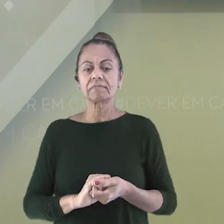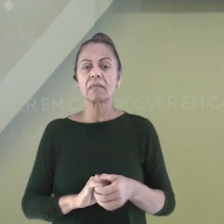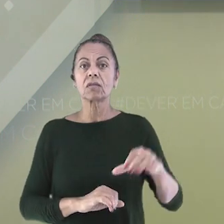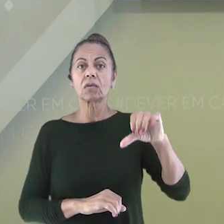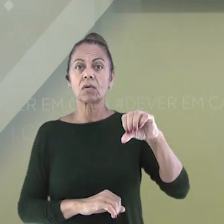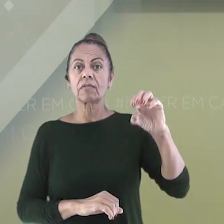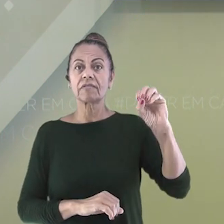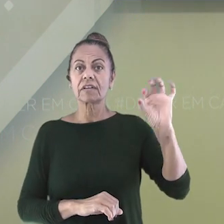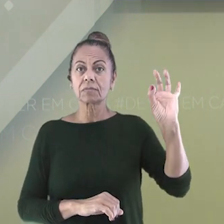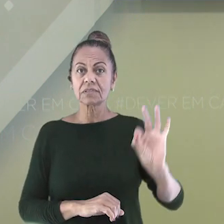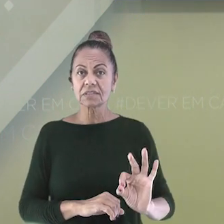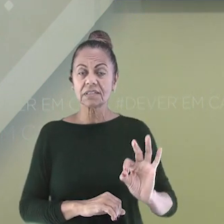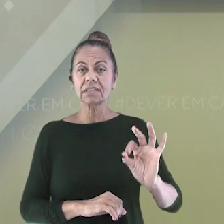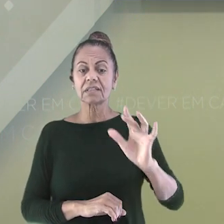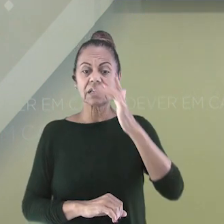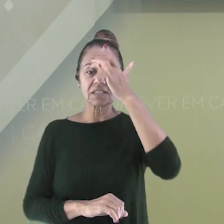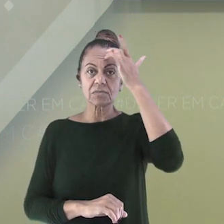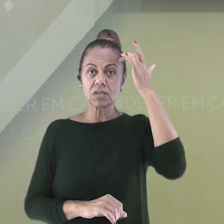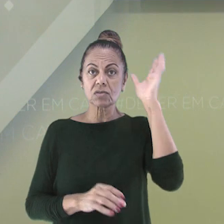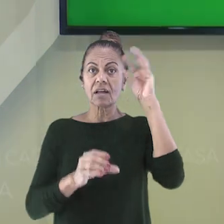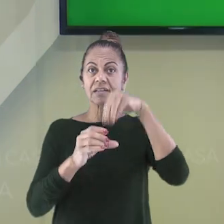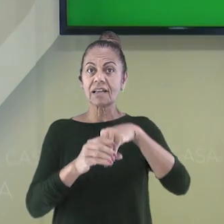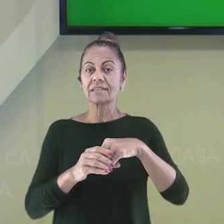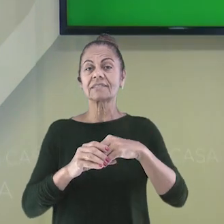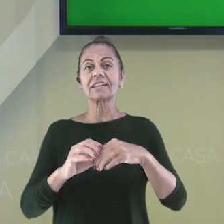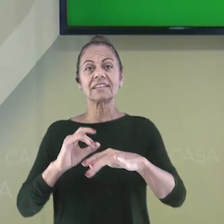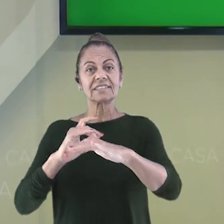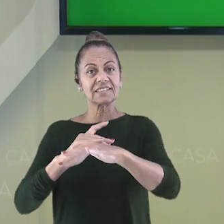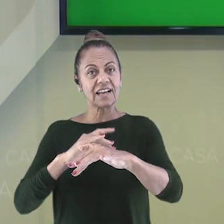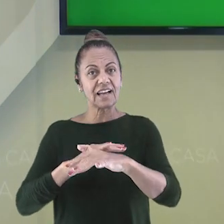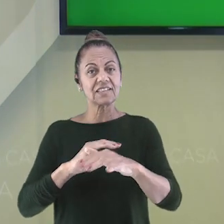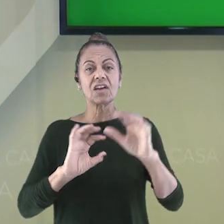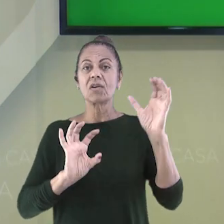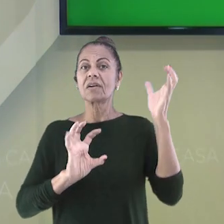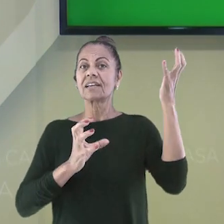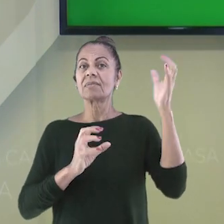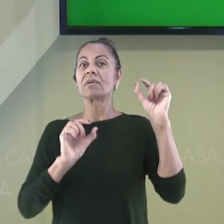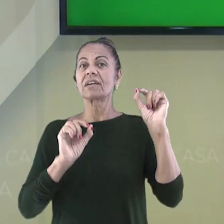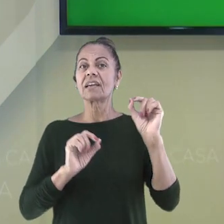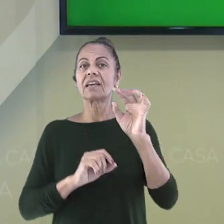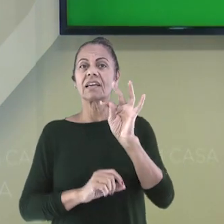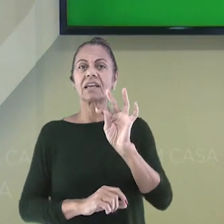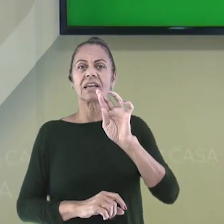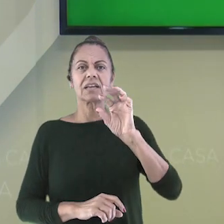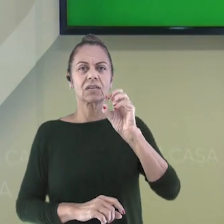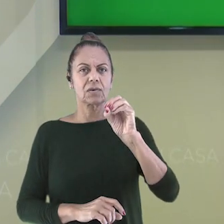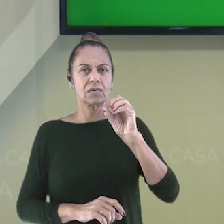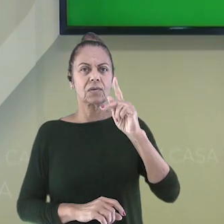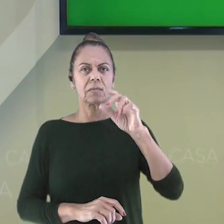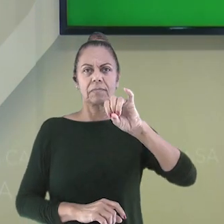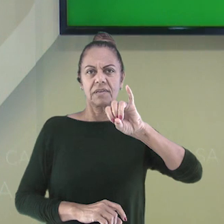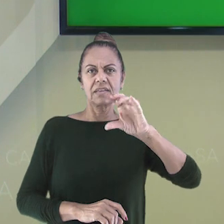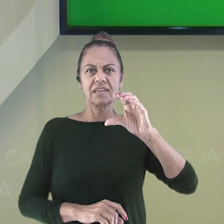% das pessoas estão nas cidades. O clima é tropical, ou seja, é possível